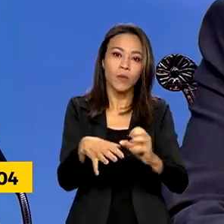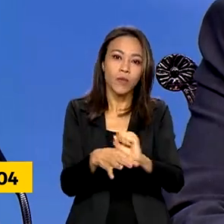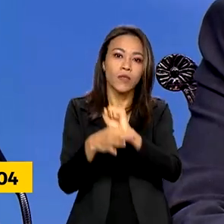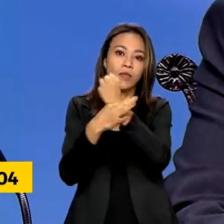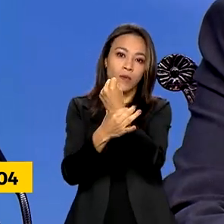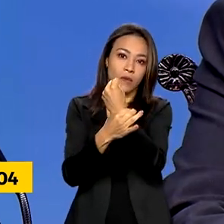Unidas.